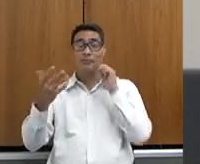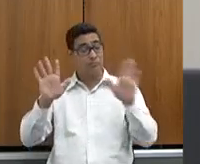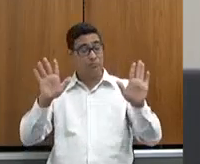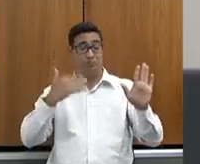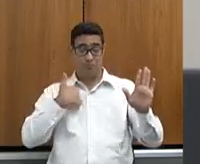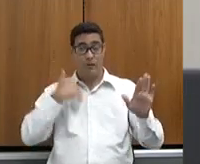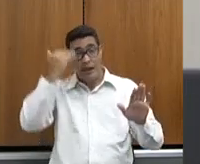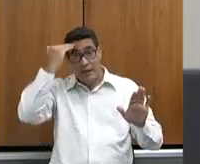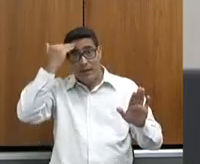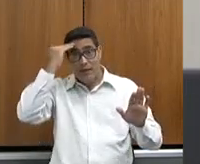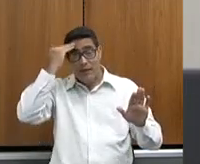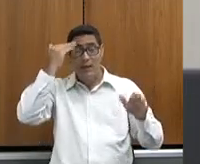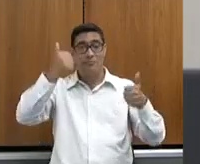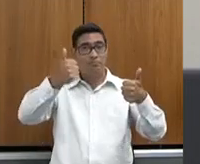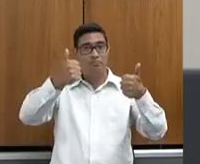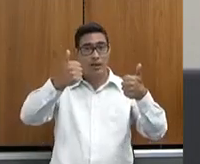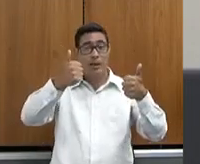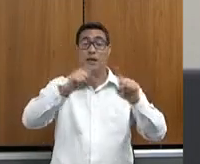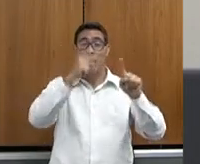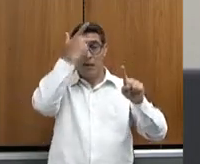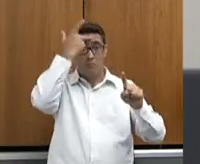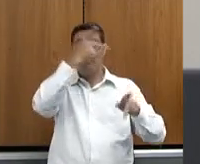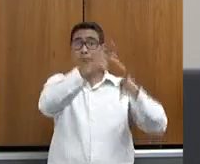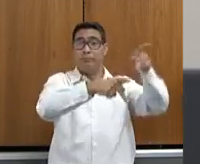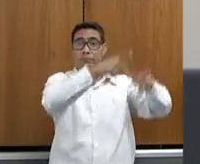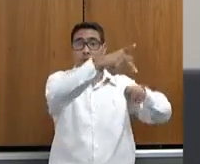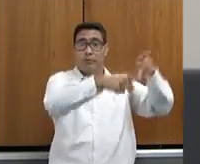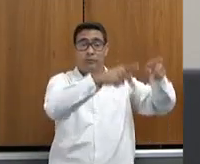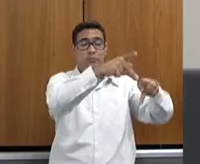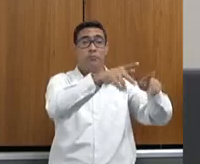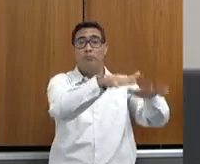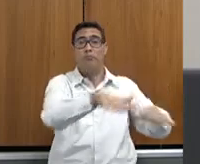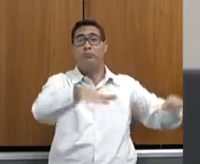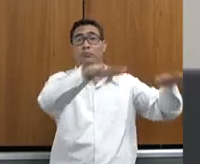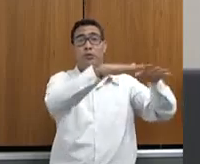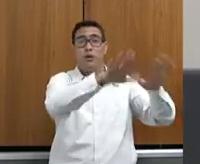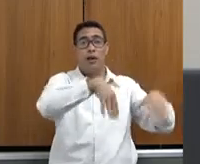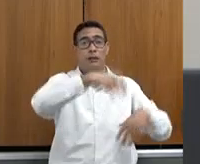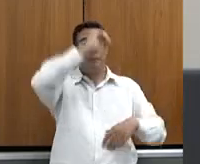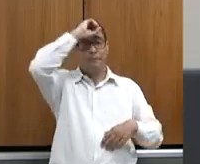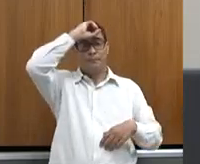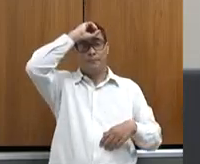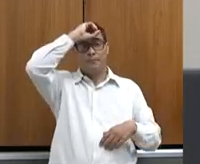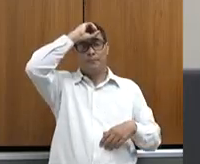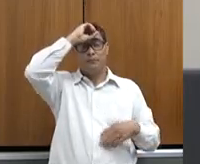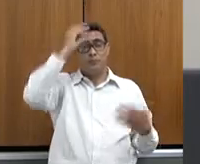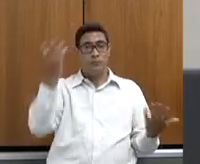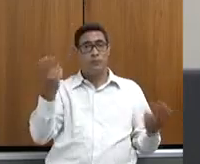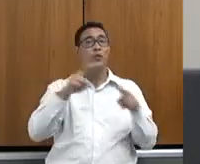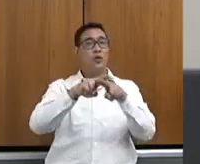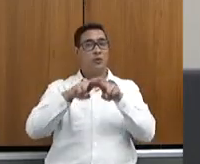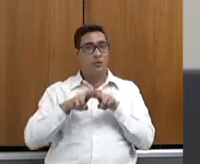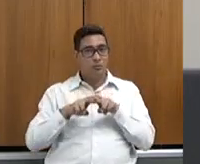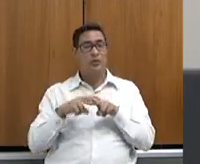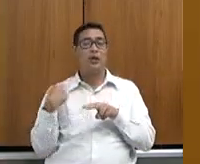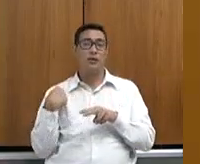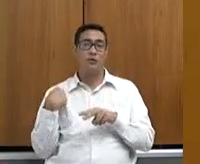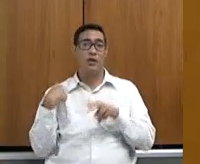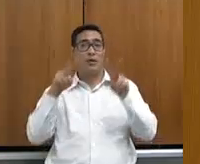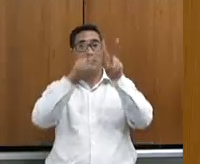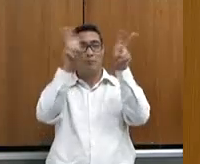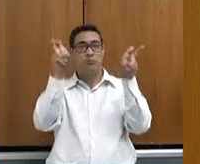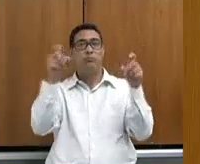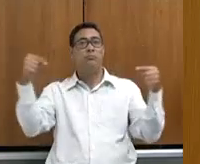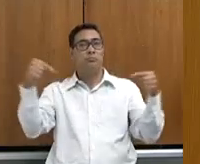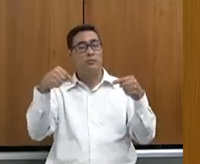mas as pessoas não têm noção e eu gostei de trazer esse assunto aqui, justamente para